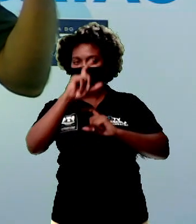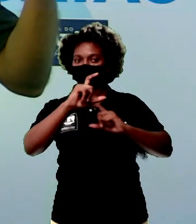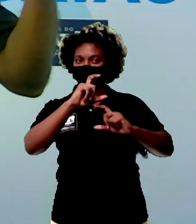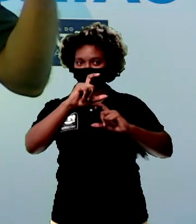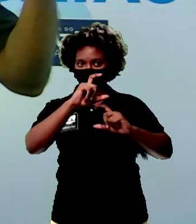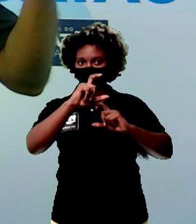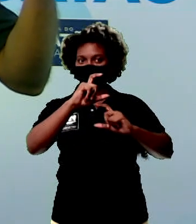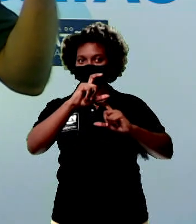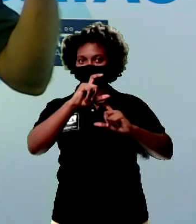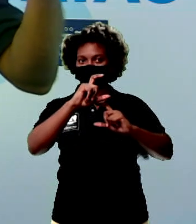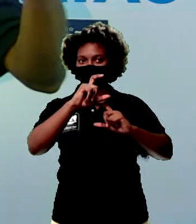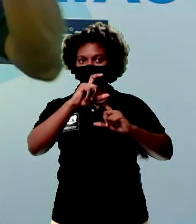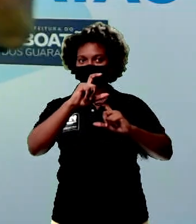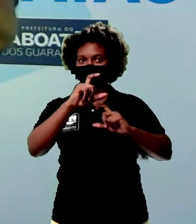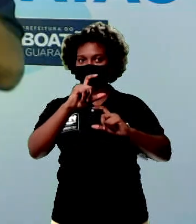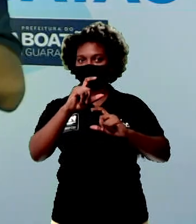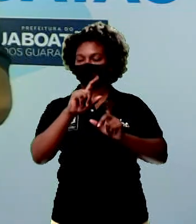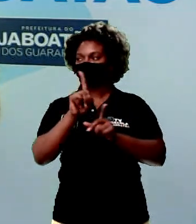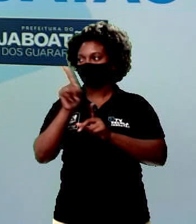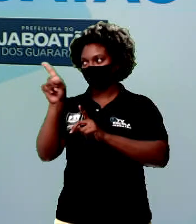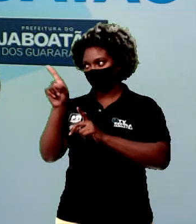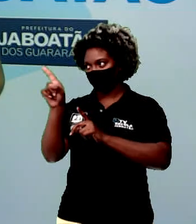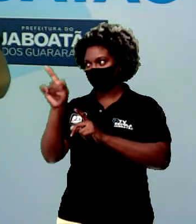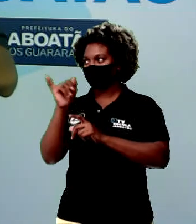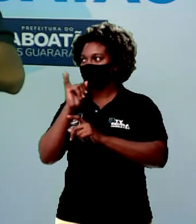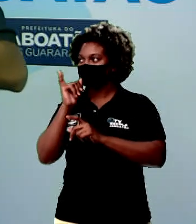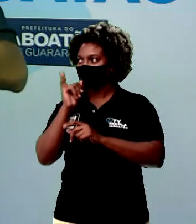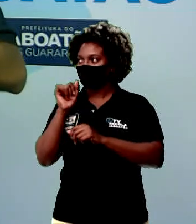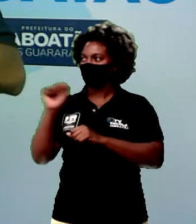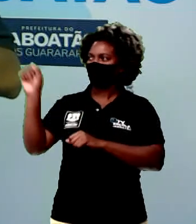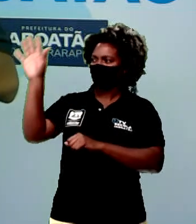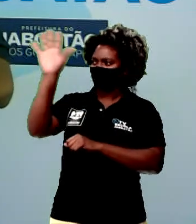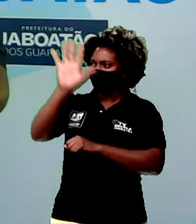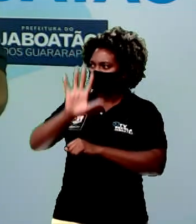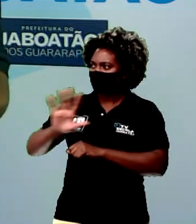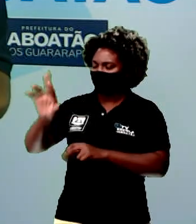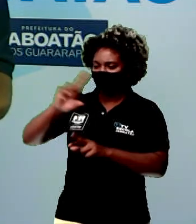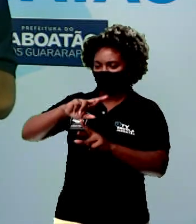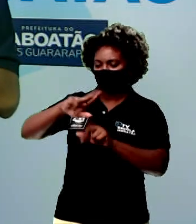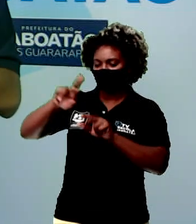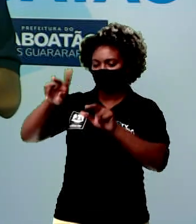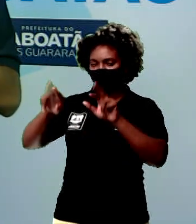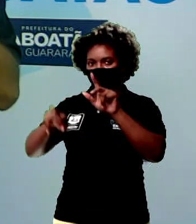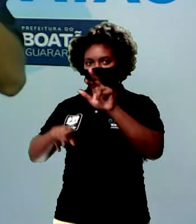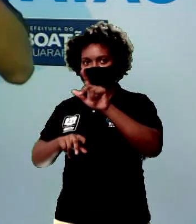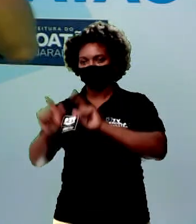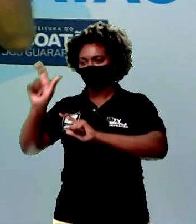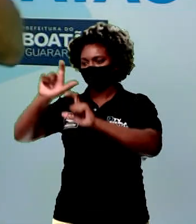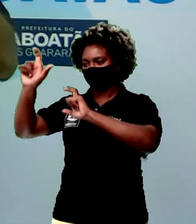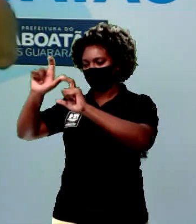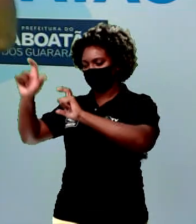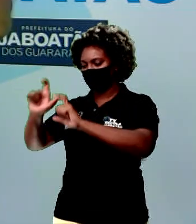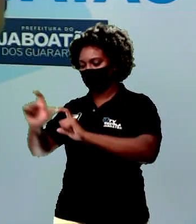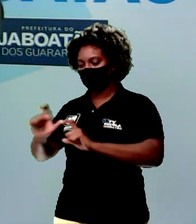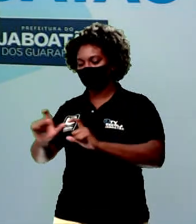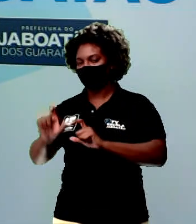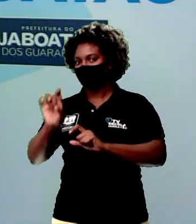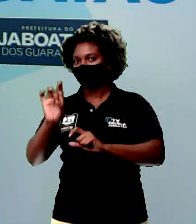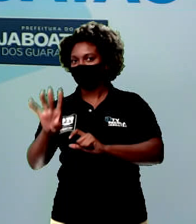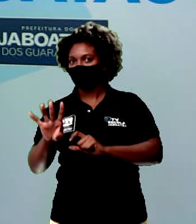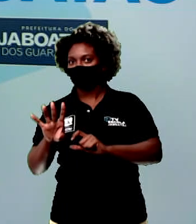quadrinhos. Aqui você vê que tem vários quadros, não apenas